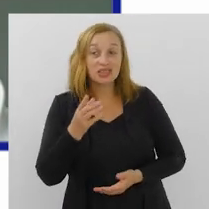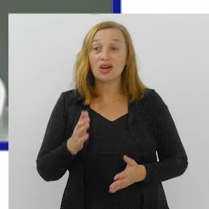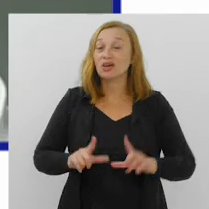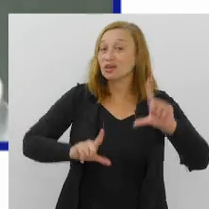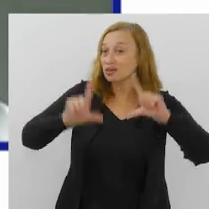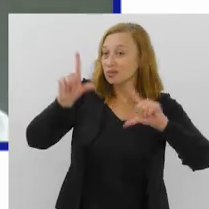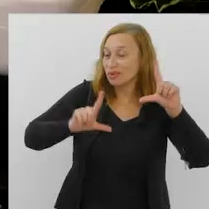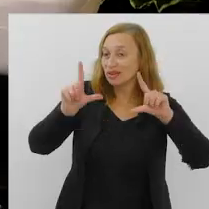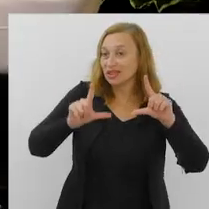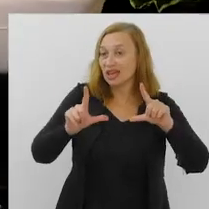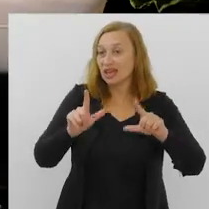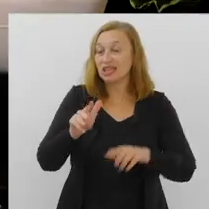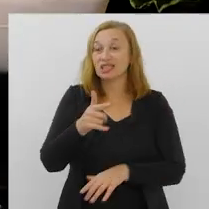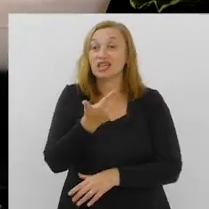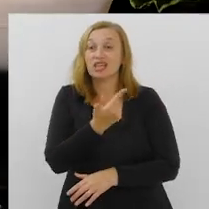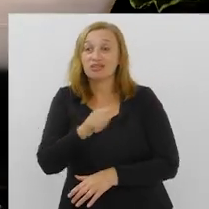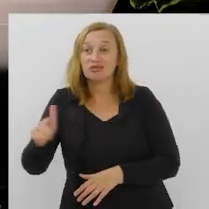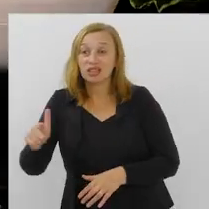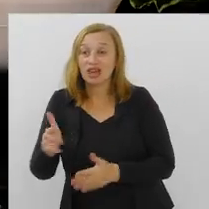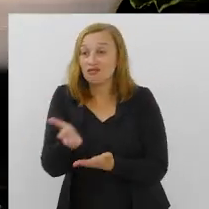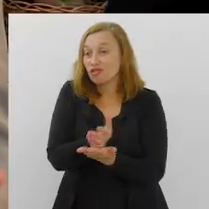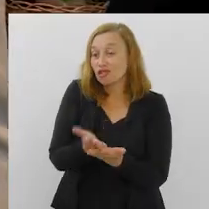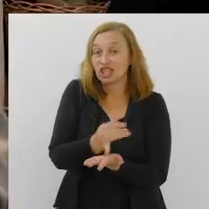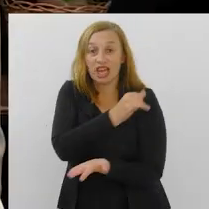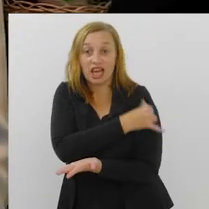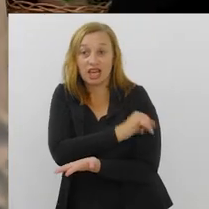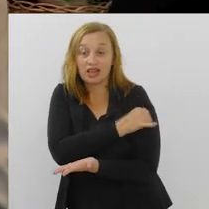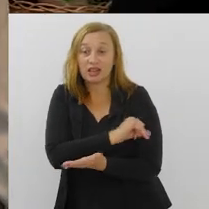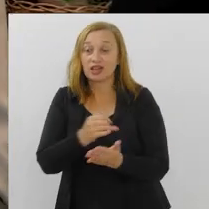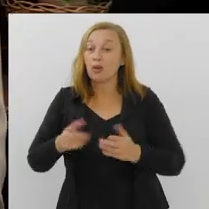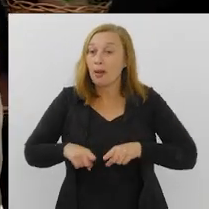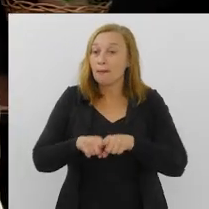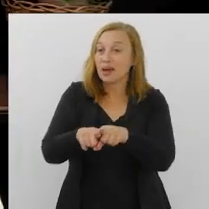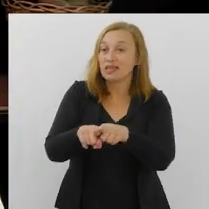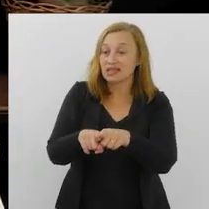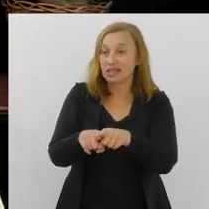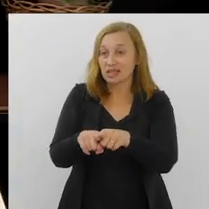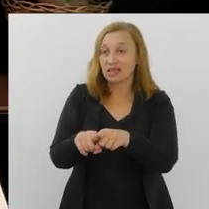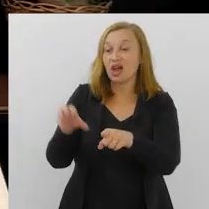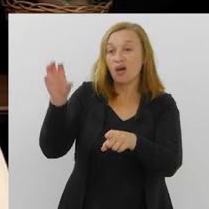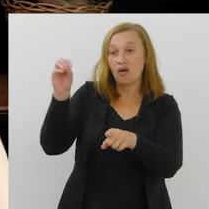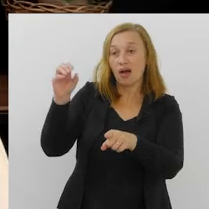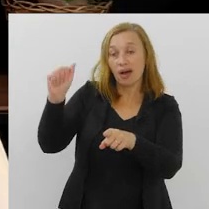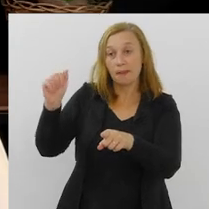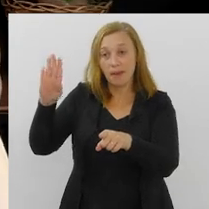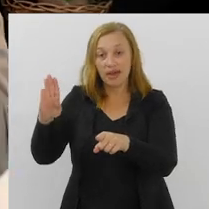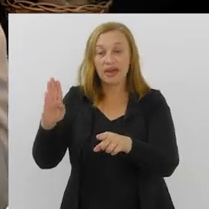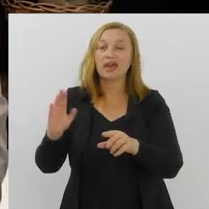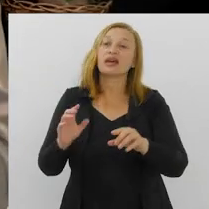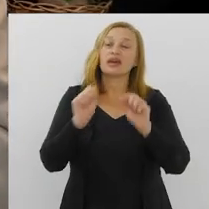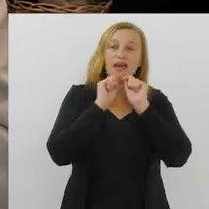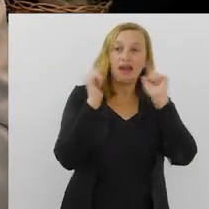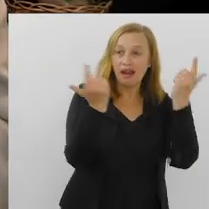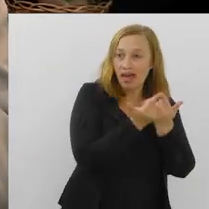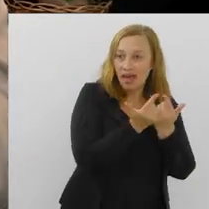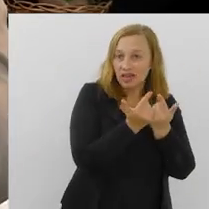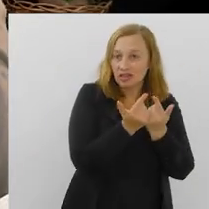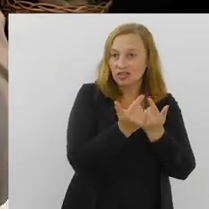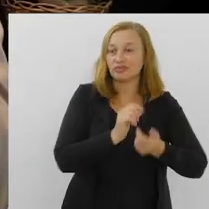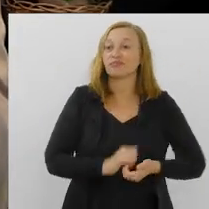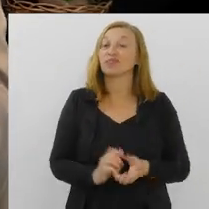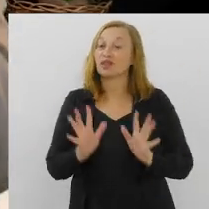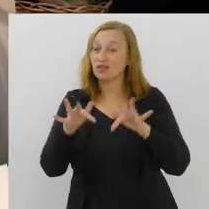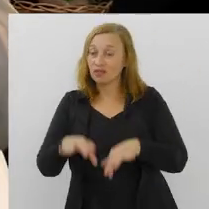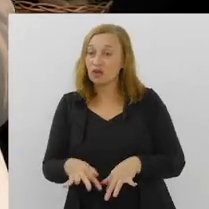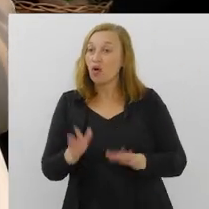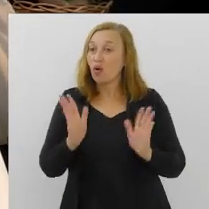oportunidade. Obrigado, deputado. Bem, o nosso programa Rio Sem Fronteiras, uma parceria da Ordem dos Advogados do Brasil e